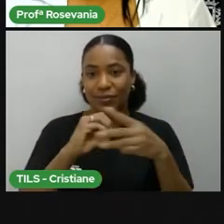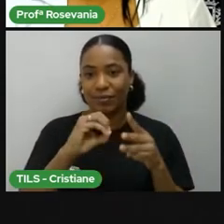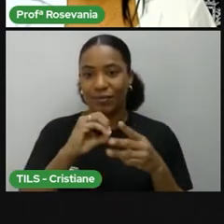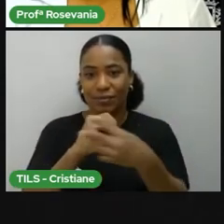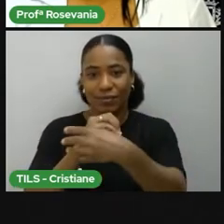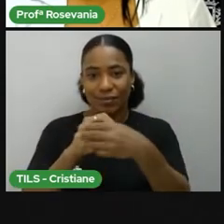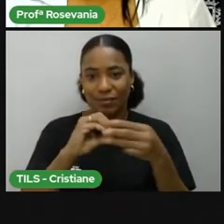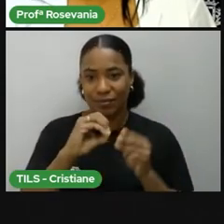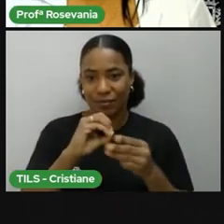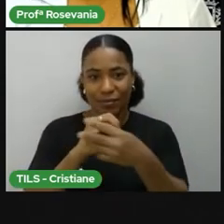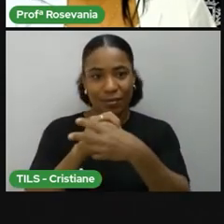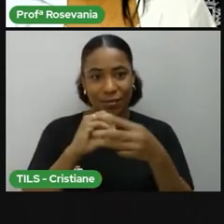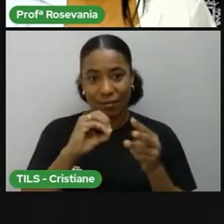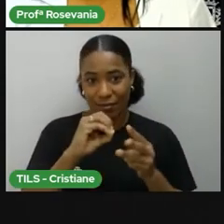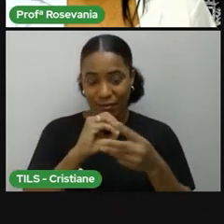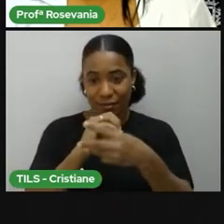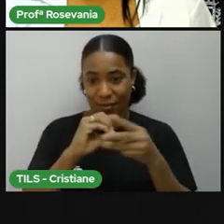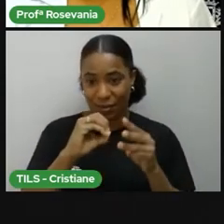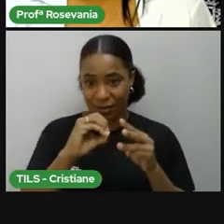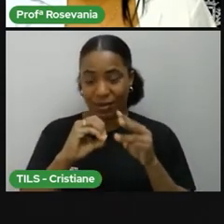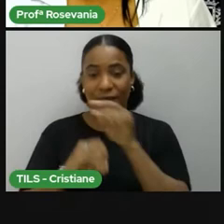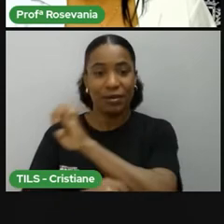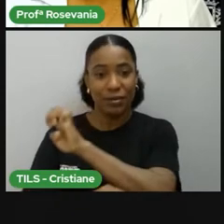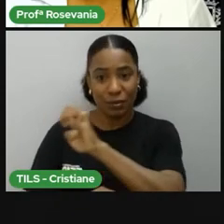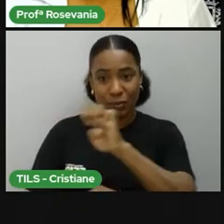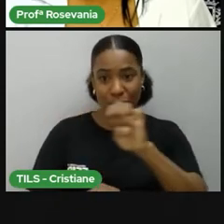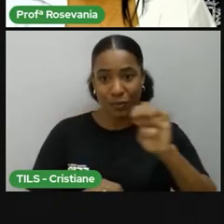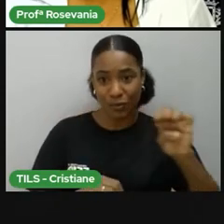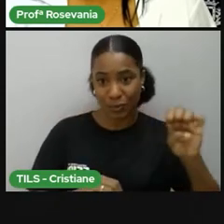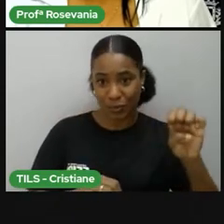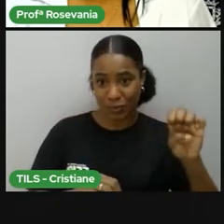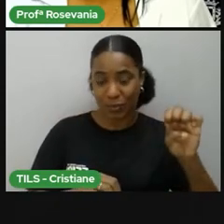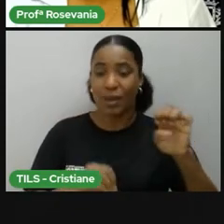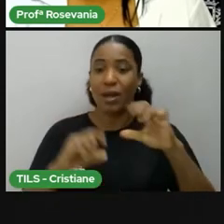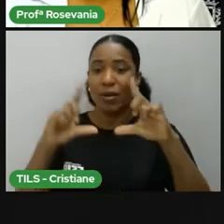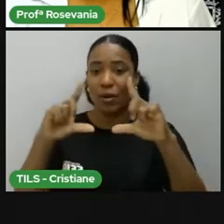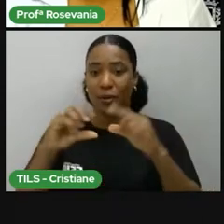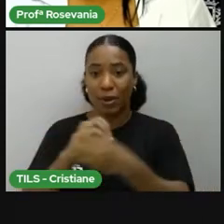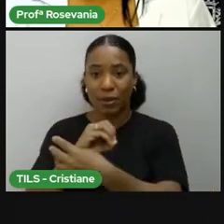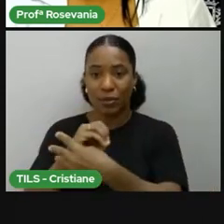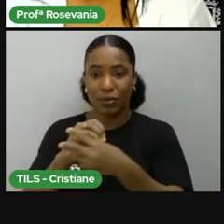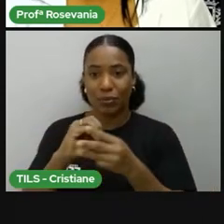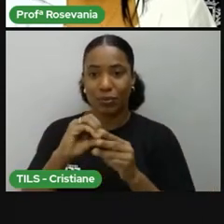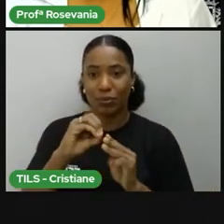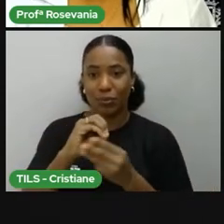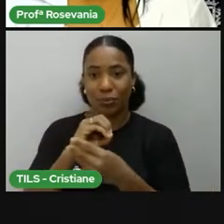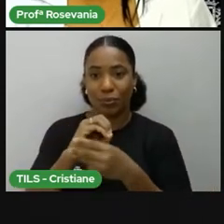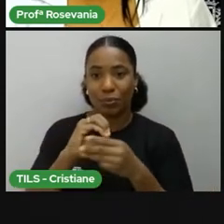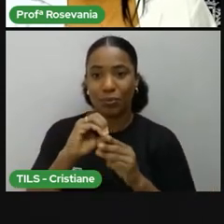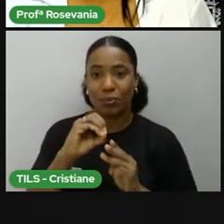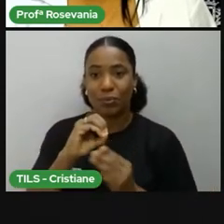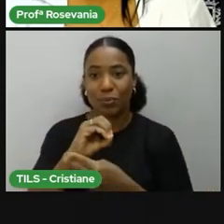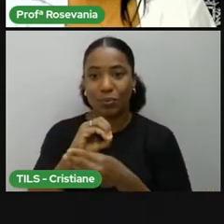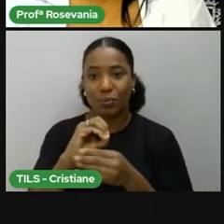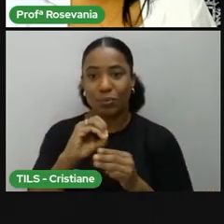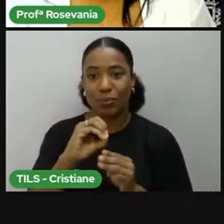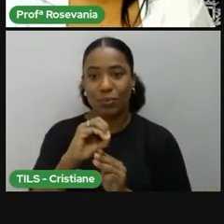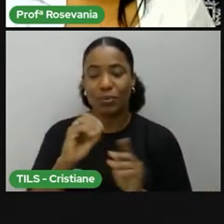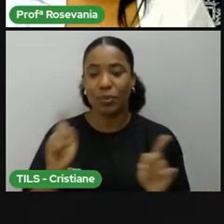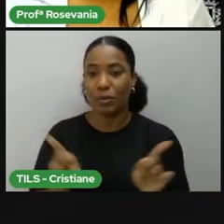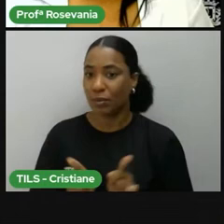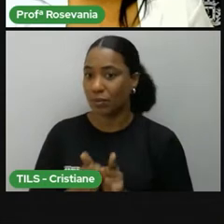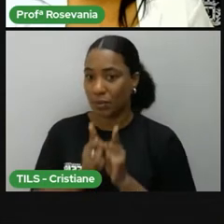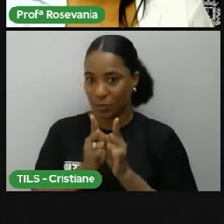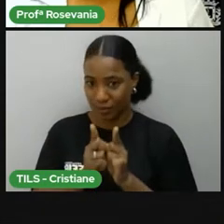à linha do Equador. À medida que eu vou afastando da linha do Equador, eles vão diminuindo, ó, tá vendo? É um resuminho do que eu